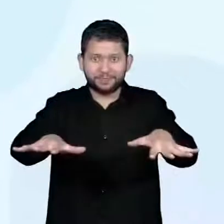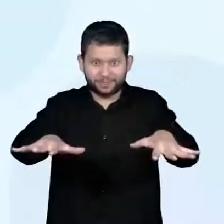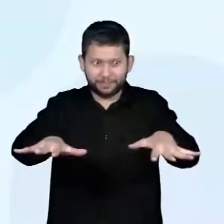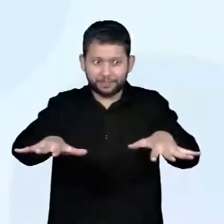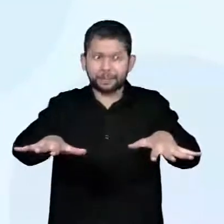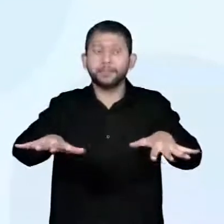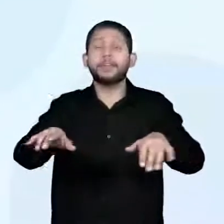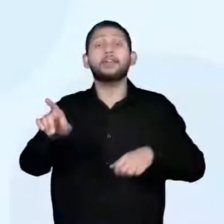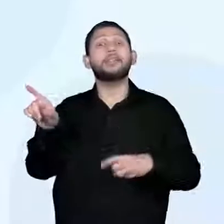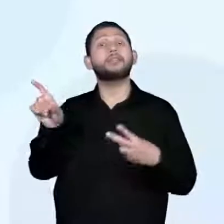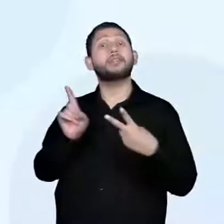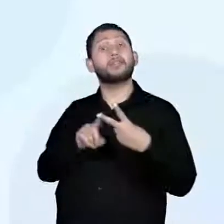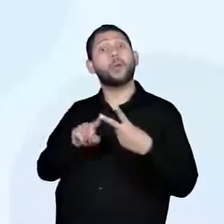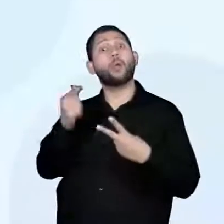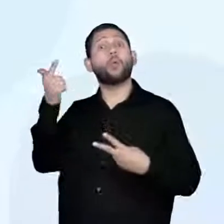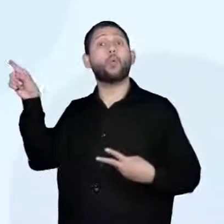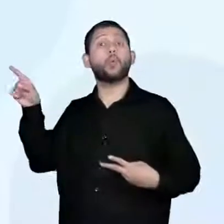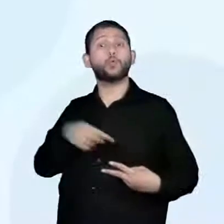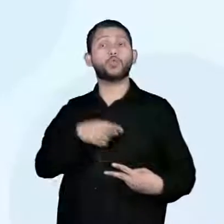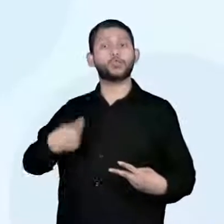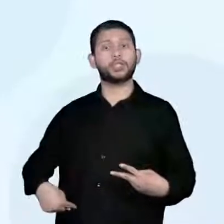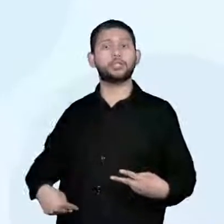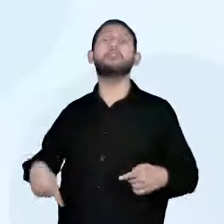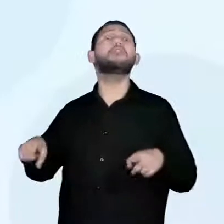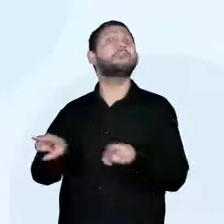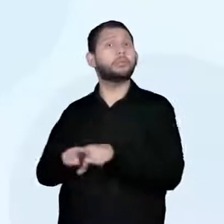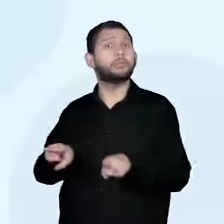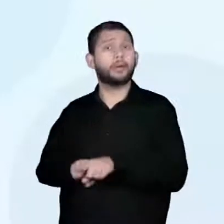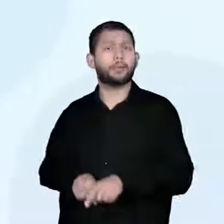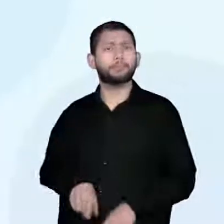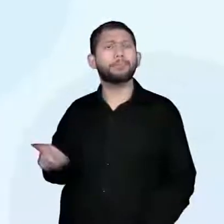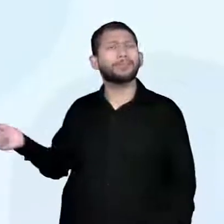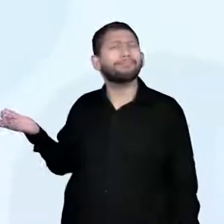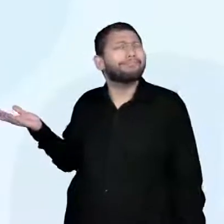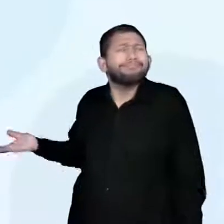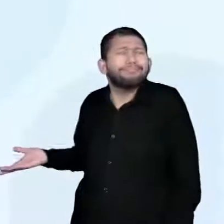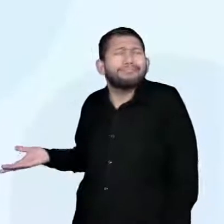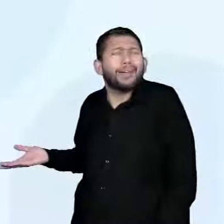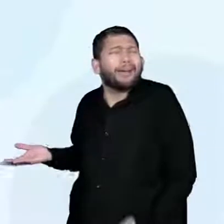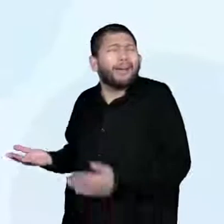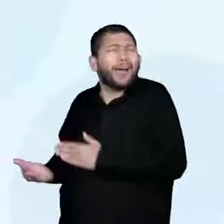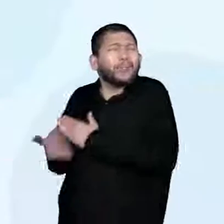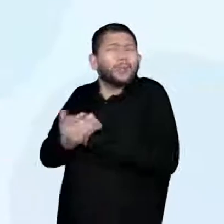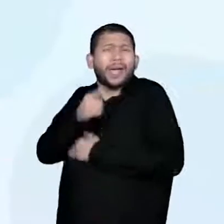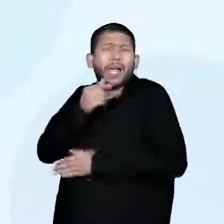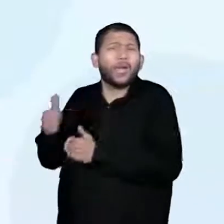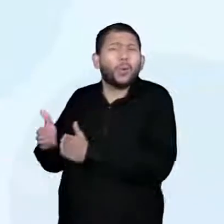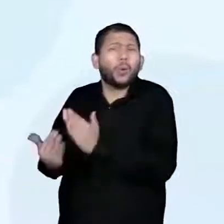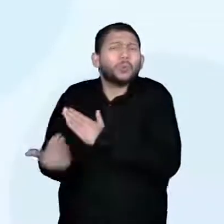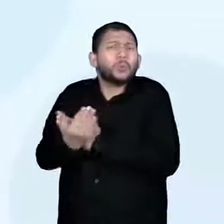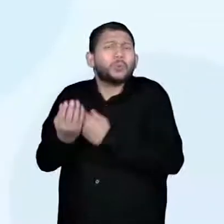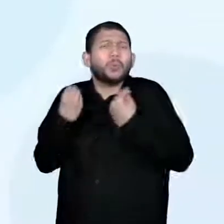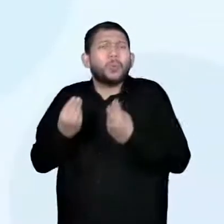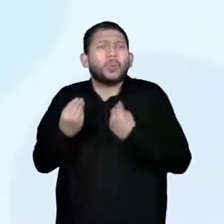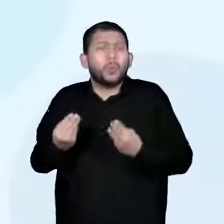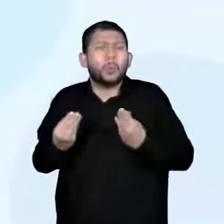do rio Nilo. Então, a gente percebe aí a presença de um rio. E o que o rio tem a ver com essa história? Olha,